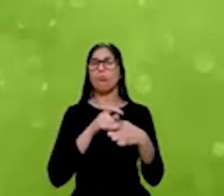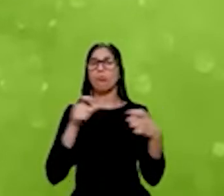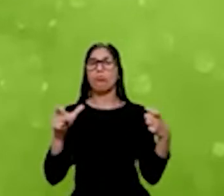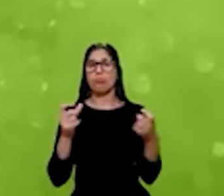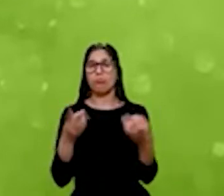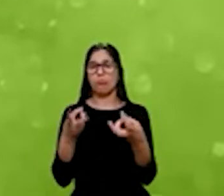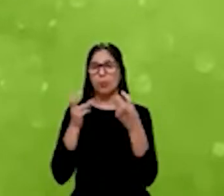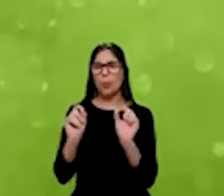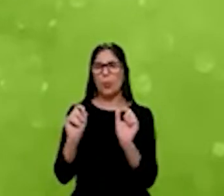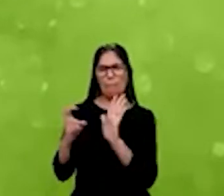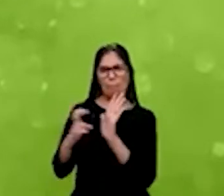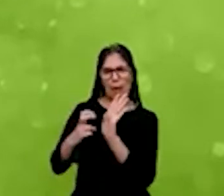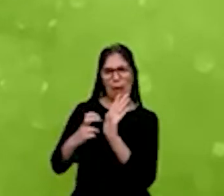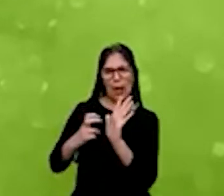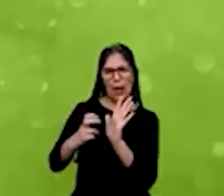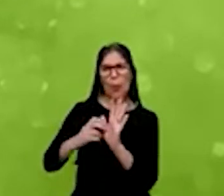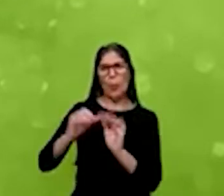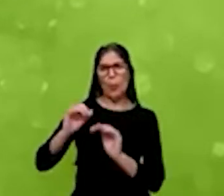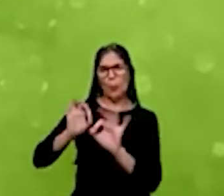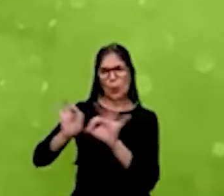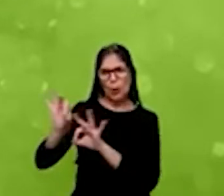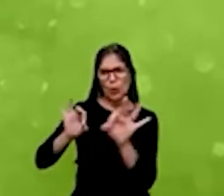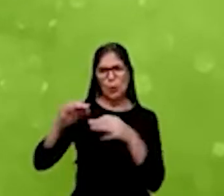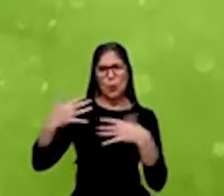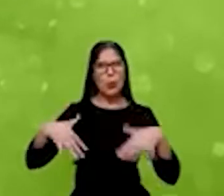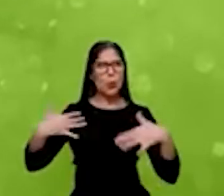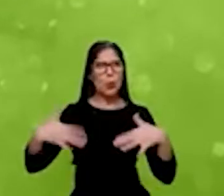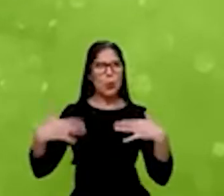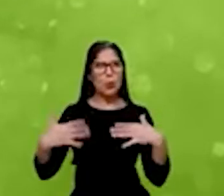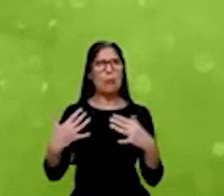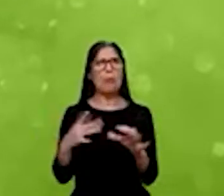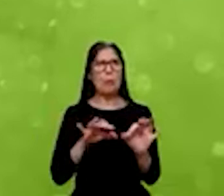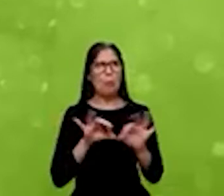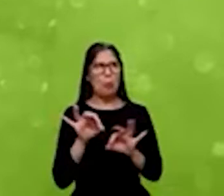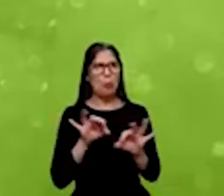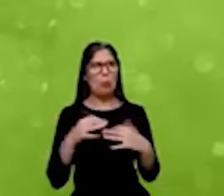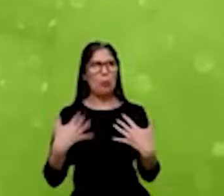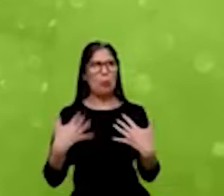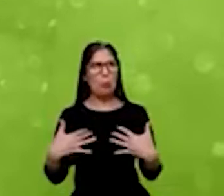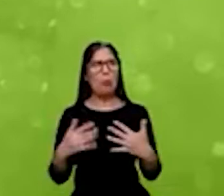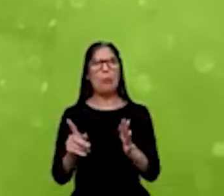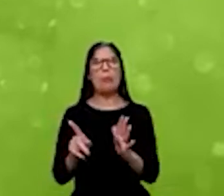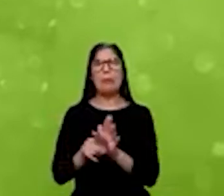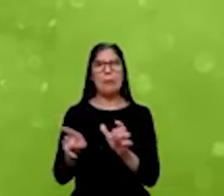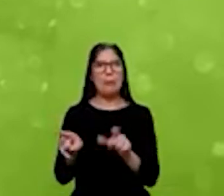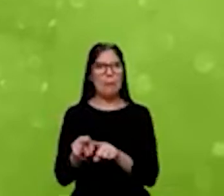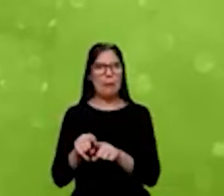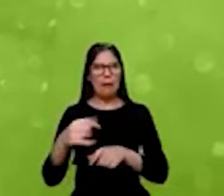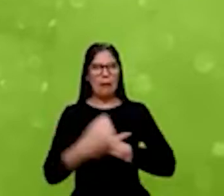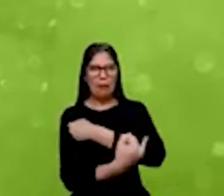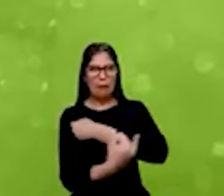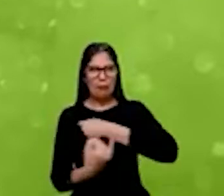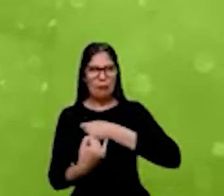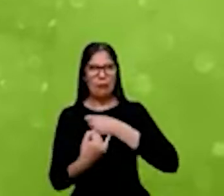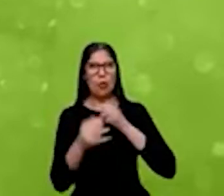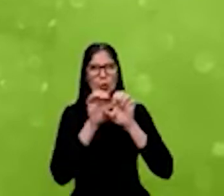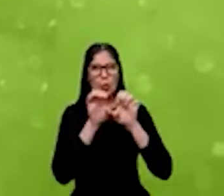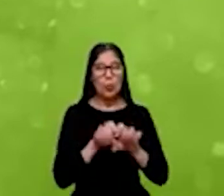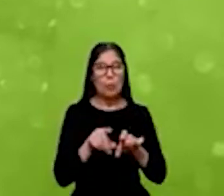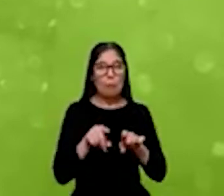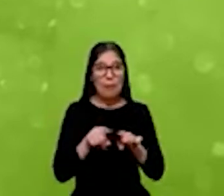de grandes projetos, o banco do project finance, da infraestrutura, mas também o BNDES é o banco do